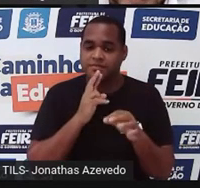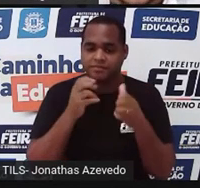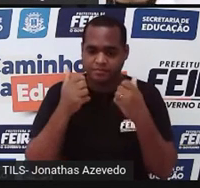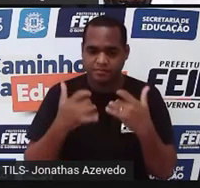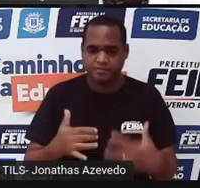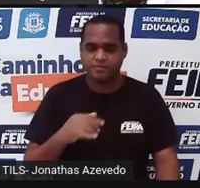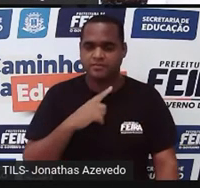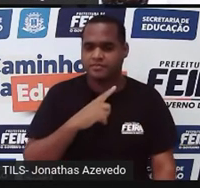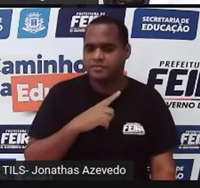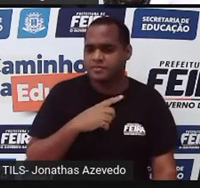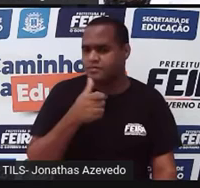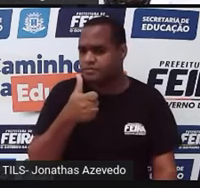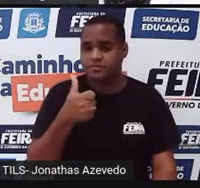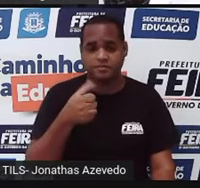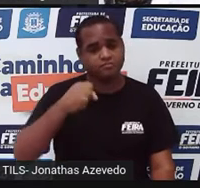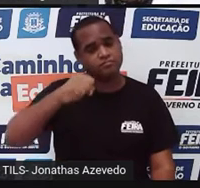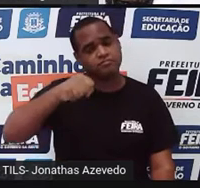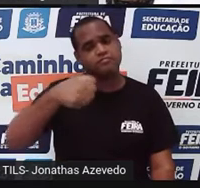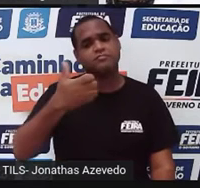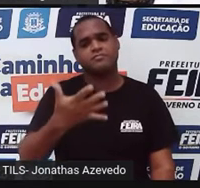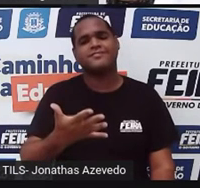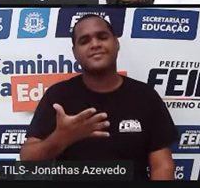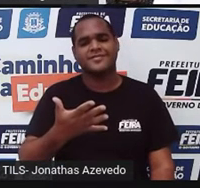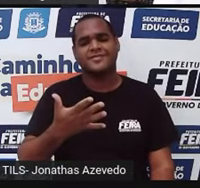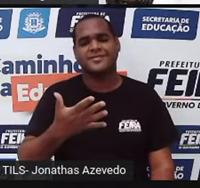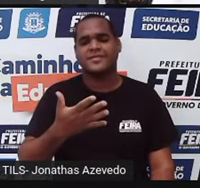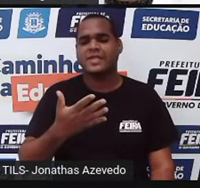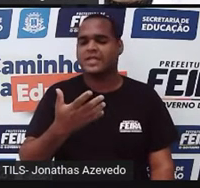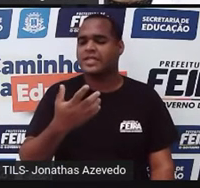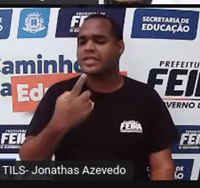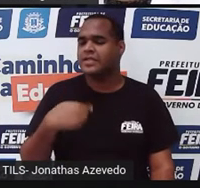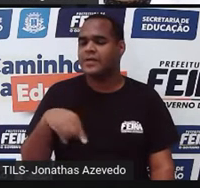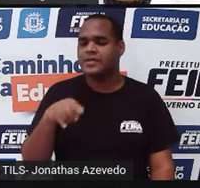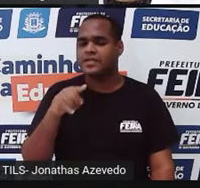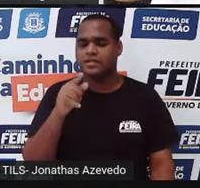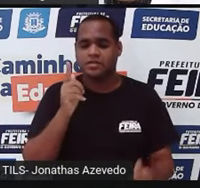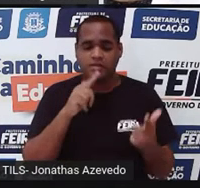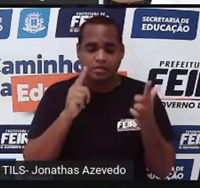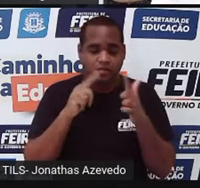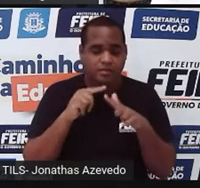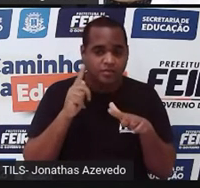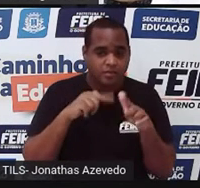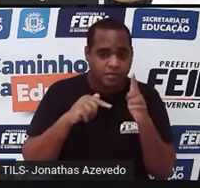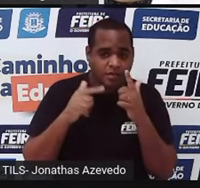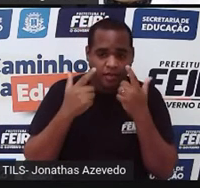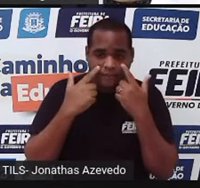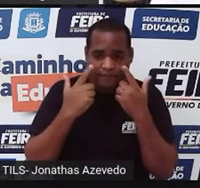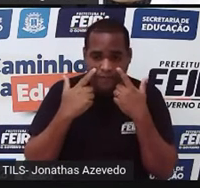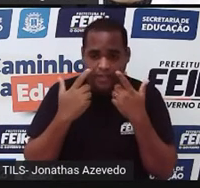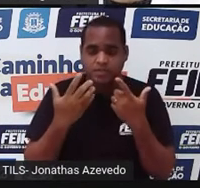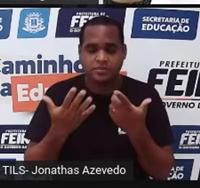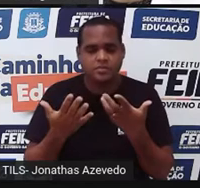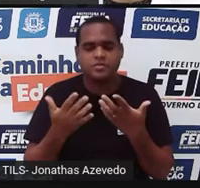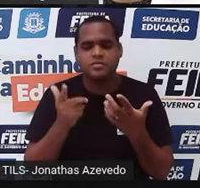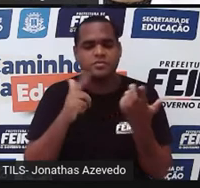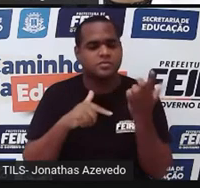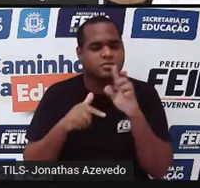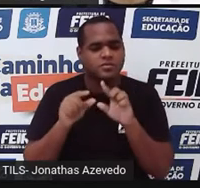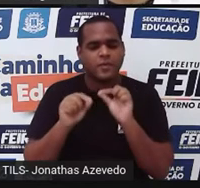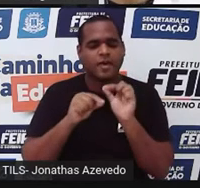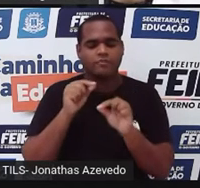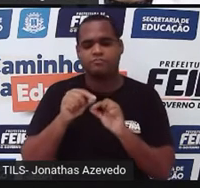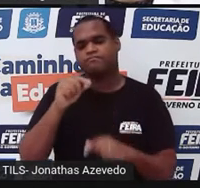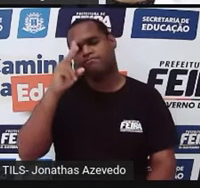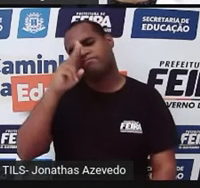Pois é, é isso aí. Só que a gente ainda vai ver, a gente vai rever, na verdade, também para